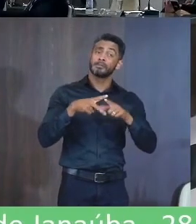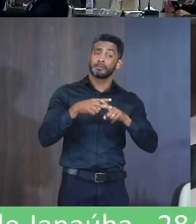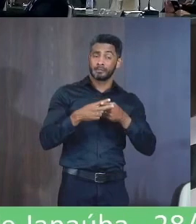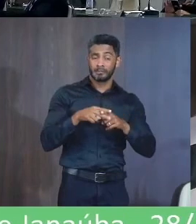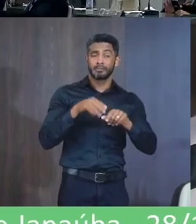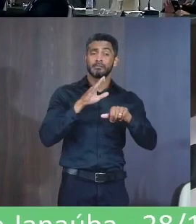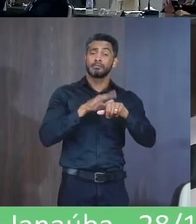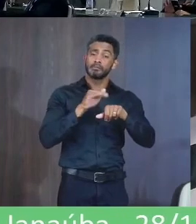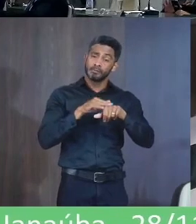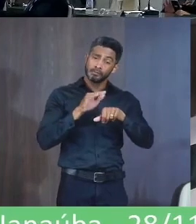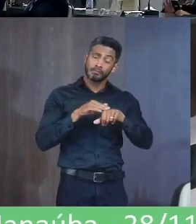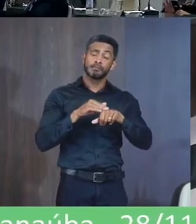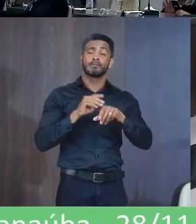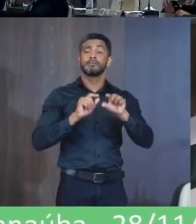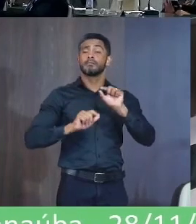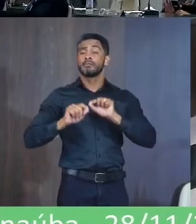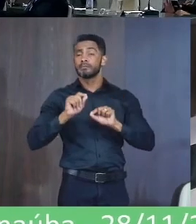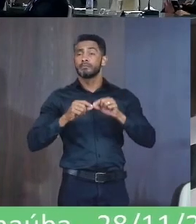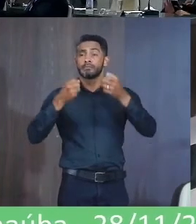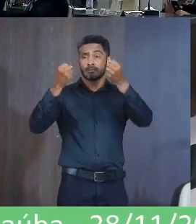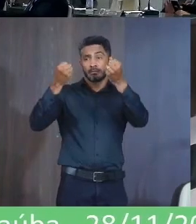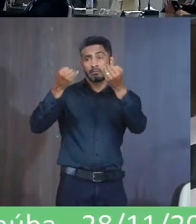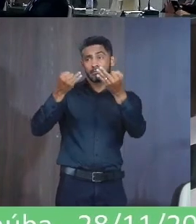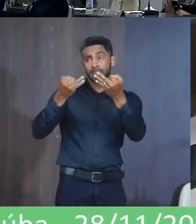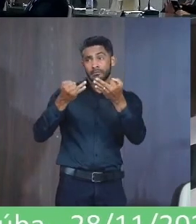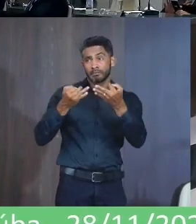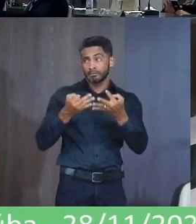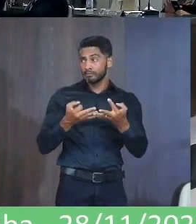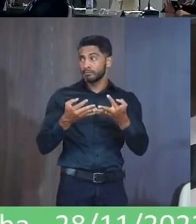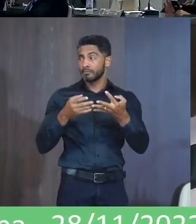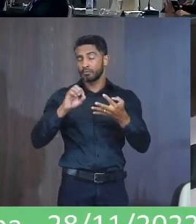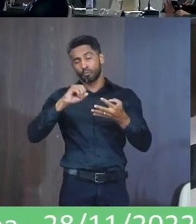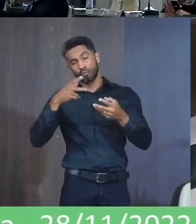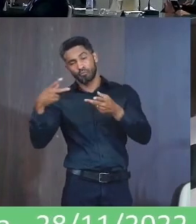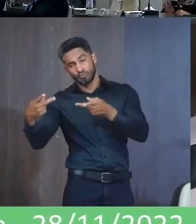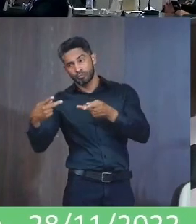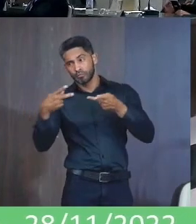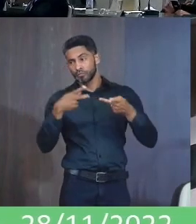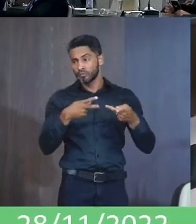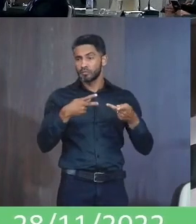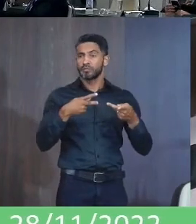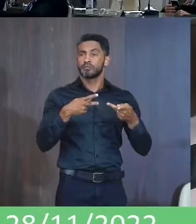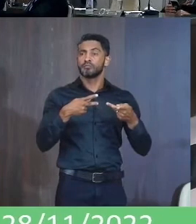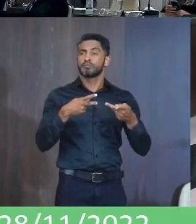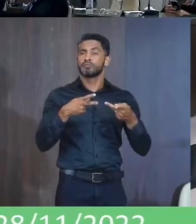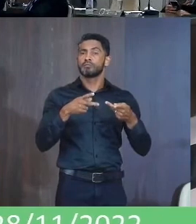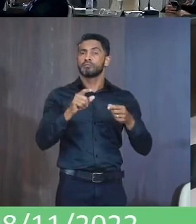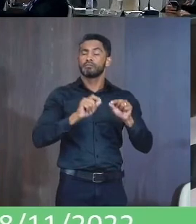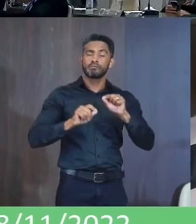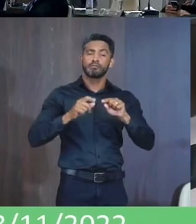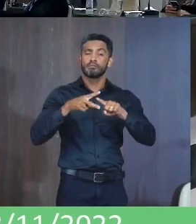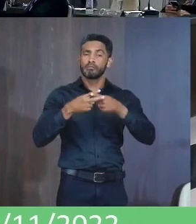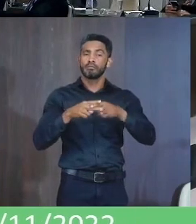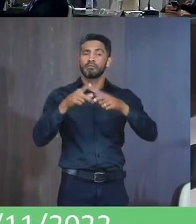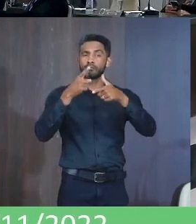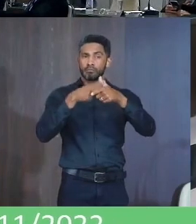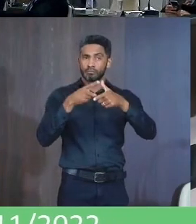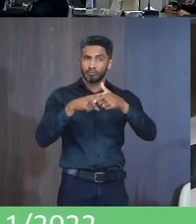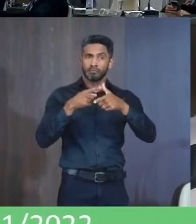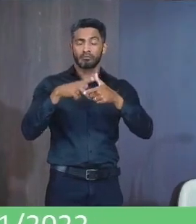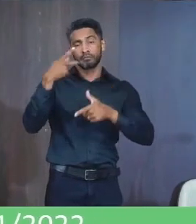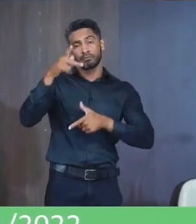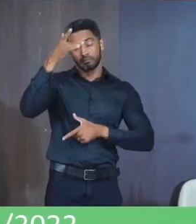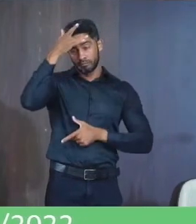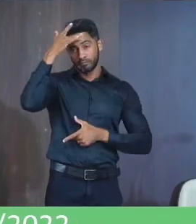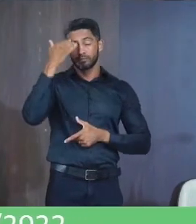convocar Ele aqui na câmara Para ver se nós Conseguimos Convocar ou convidar Ele também Para ver se Resolve esse problema E tanto que as